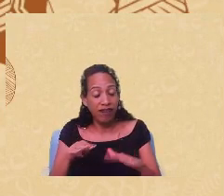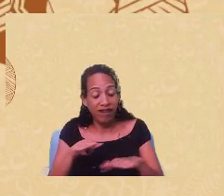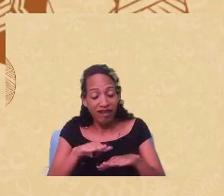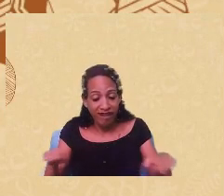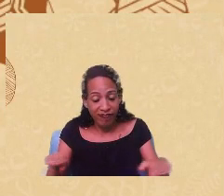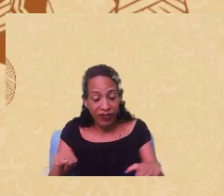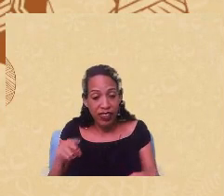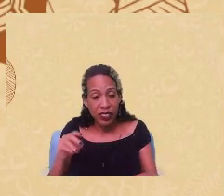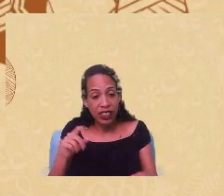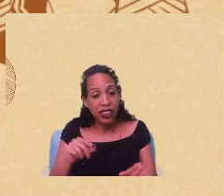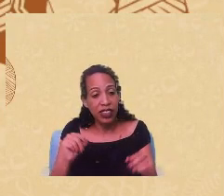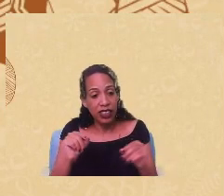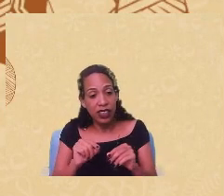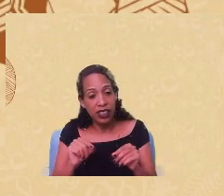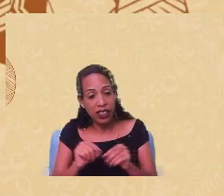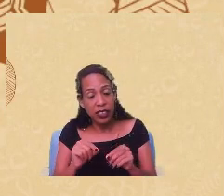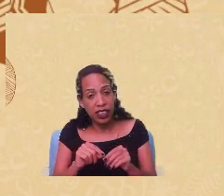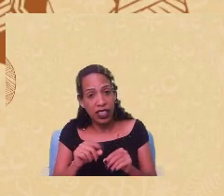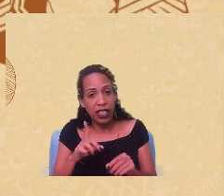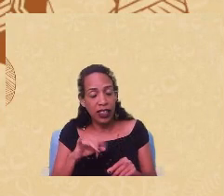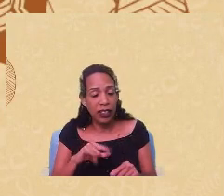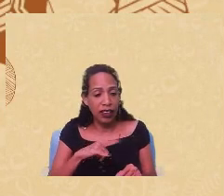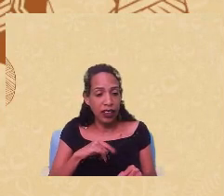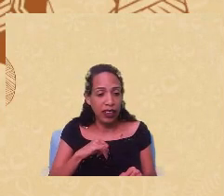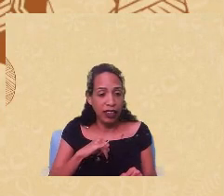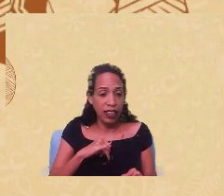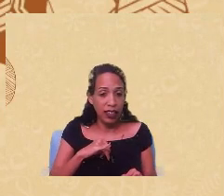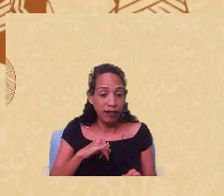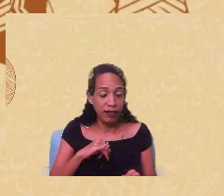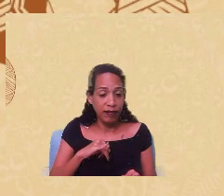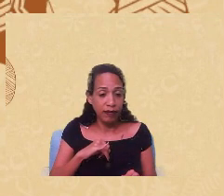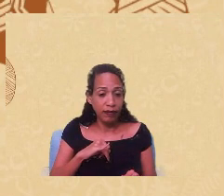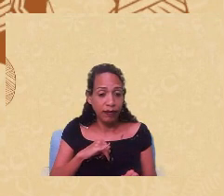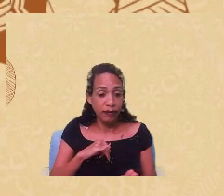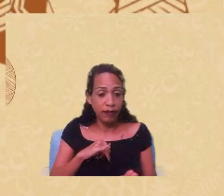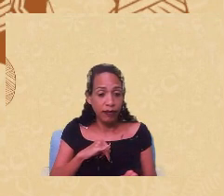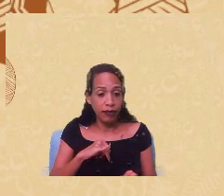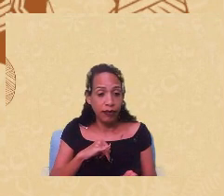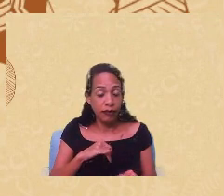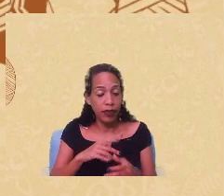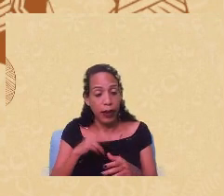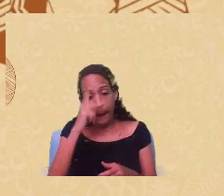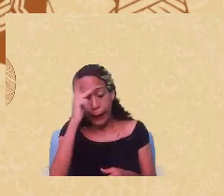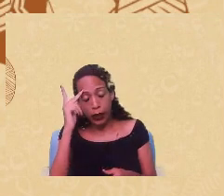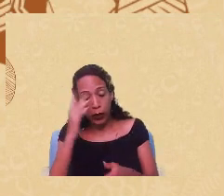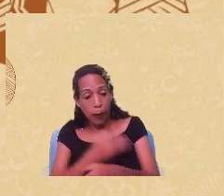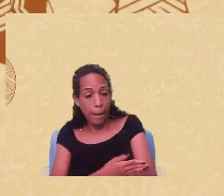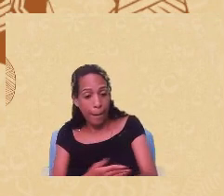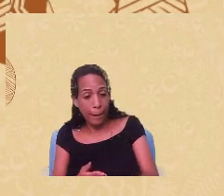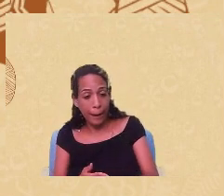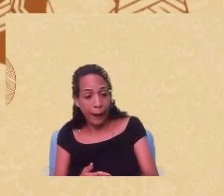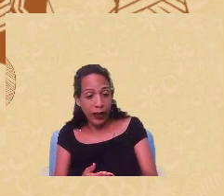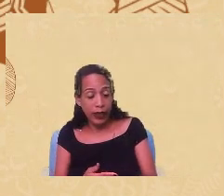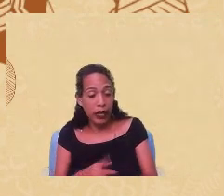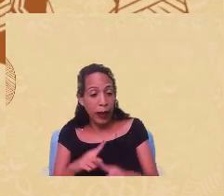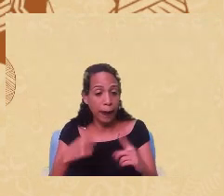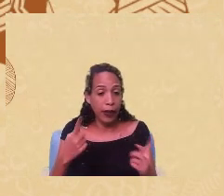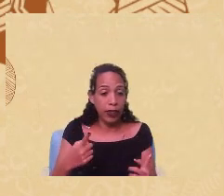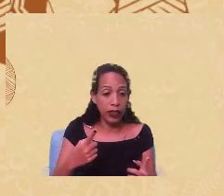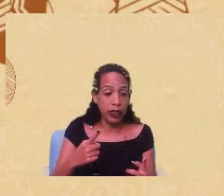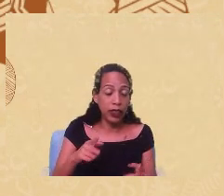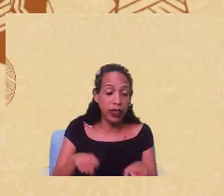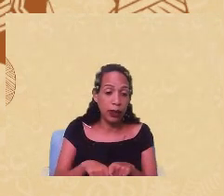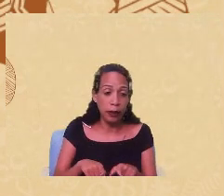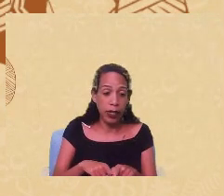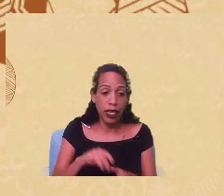processo de identificação como pessoas brancas se identificam e é a partir da identificação